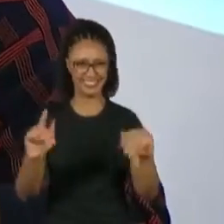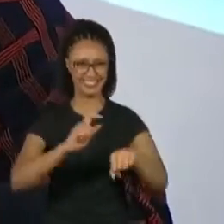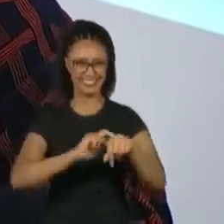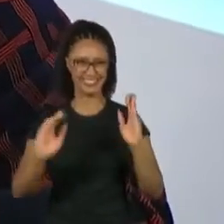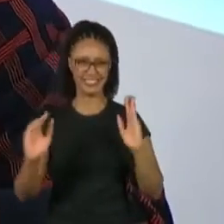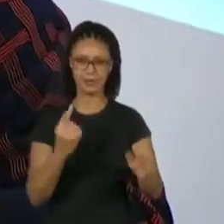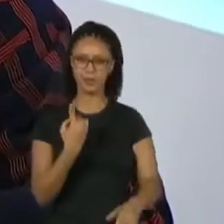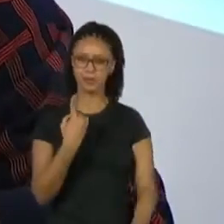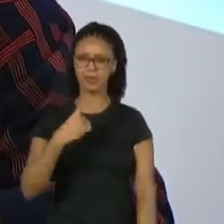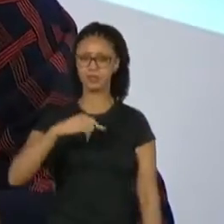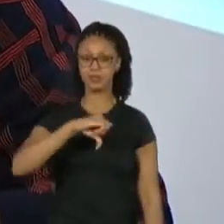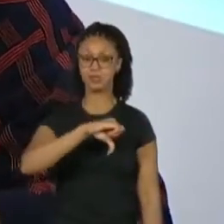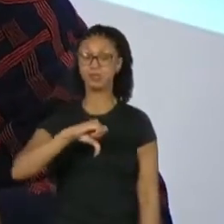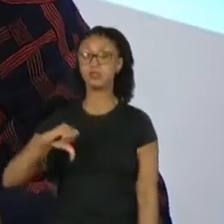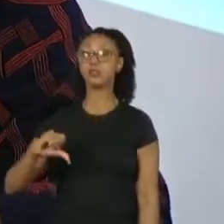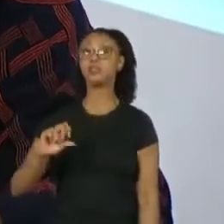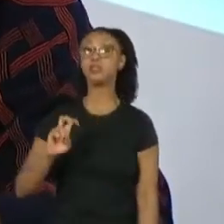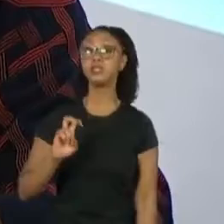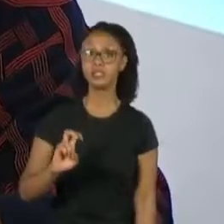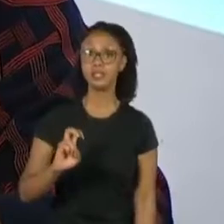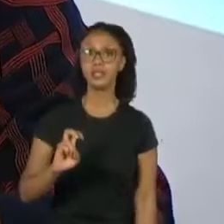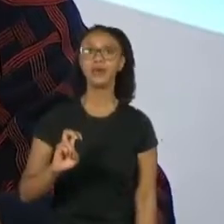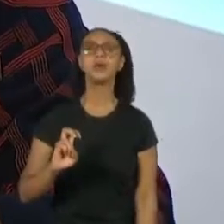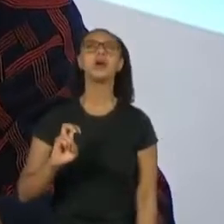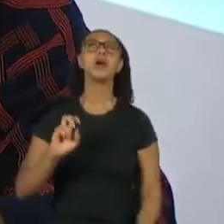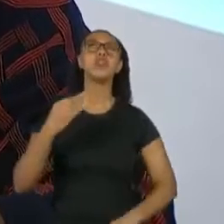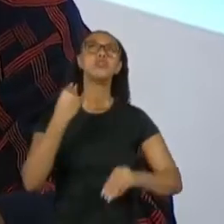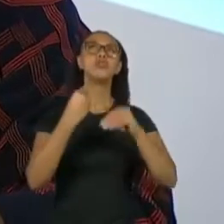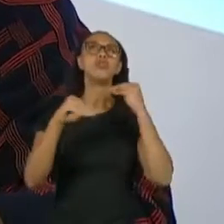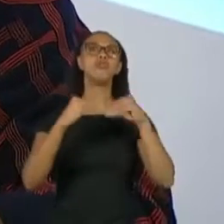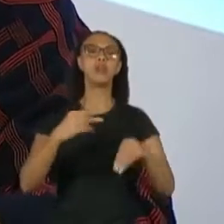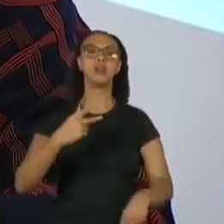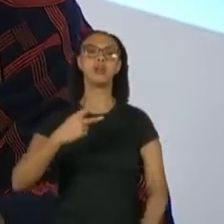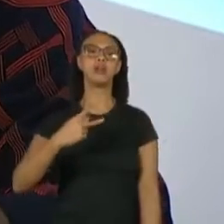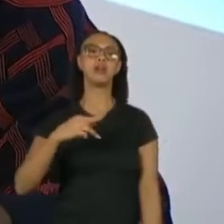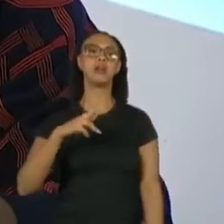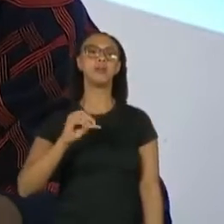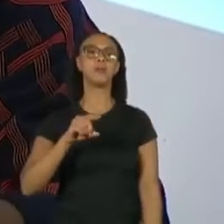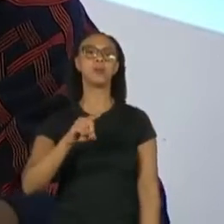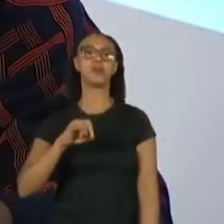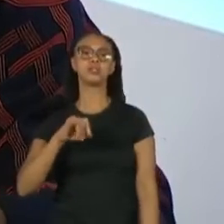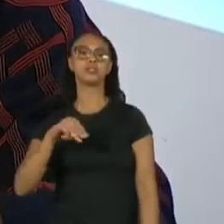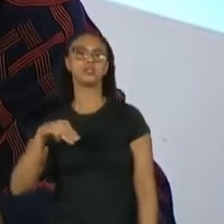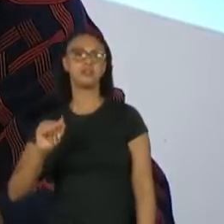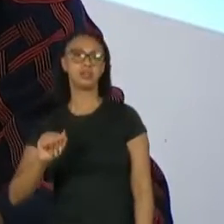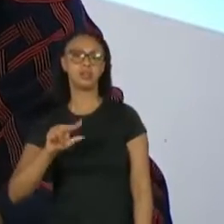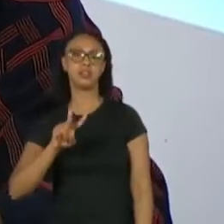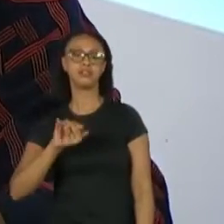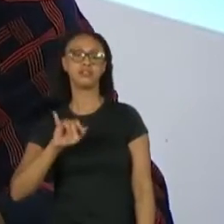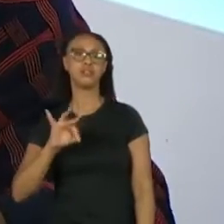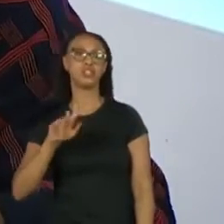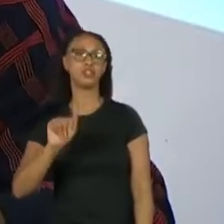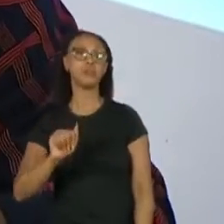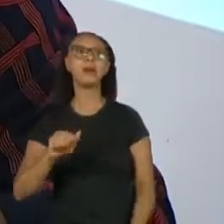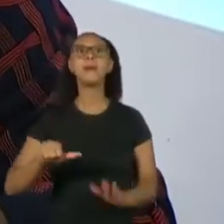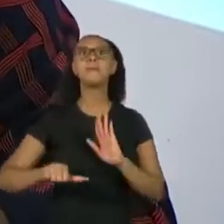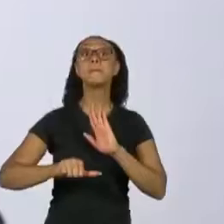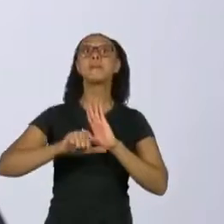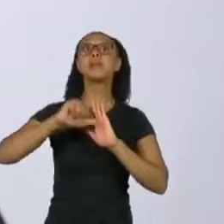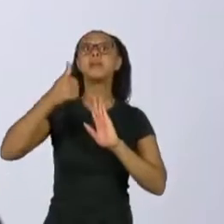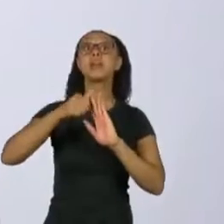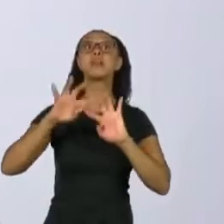em 95, a próxima vítima, talvez que foi a primeira vez que nós tivemos uma família de classe